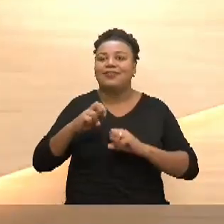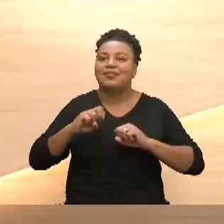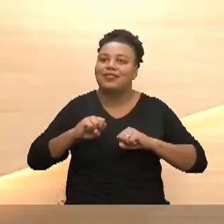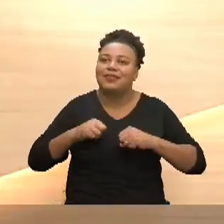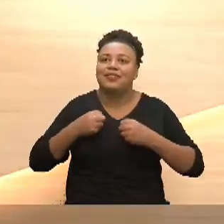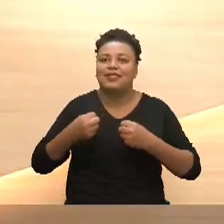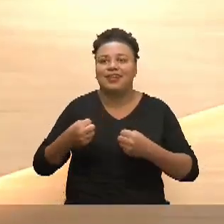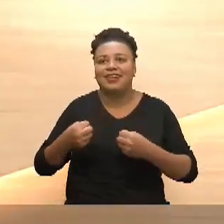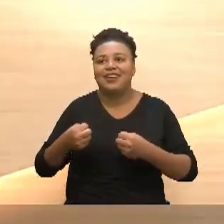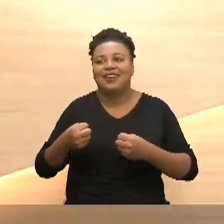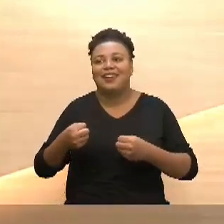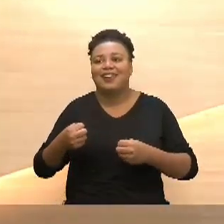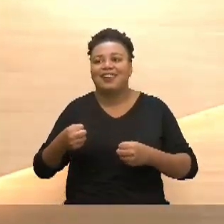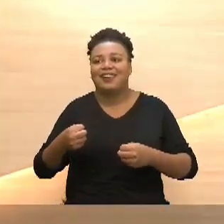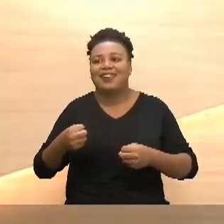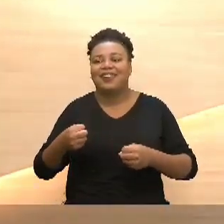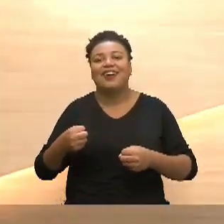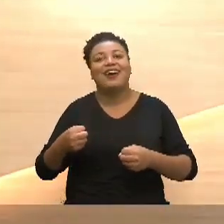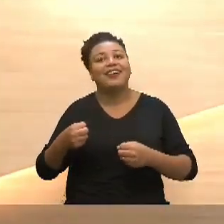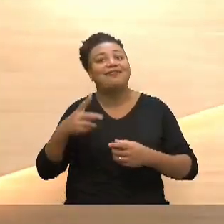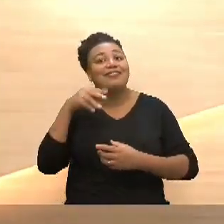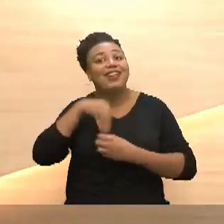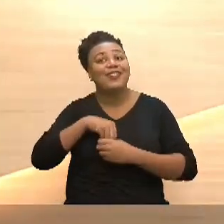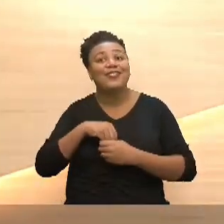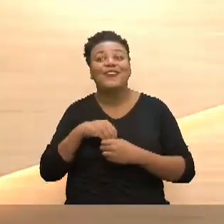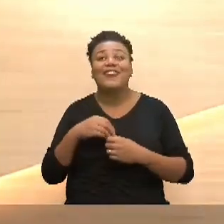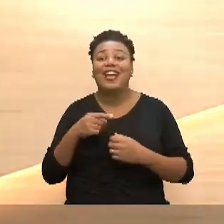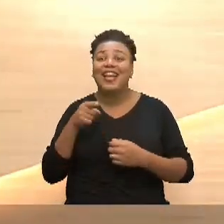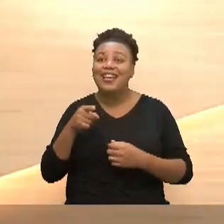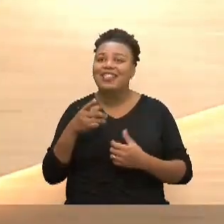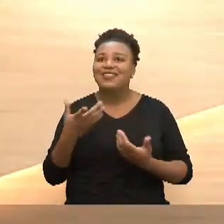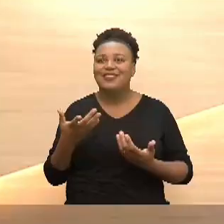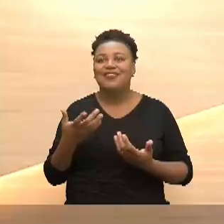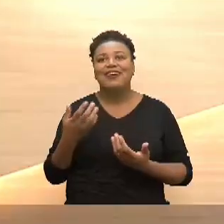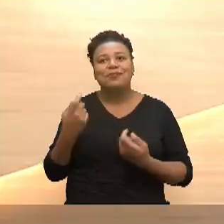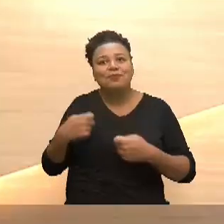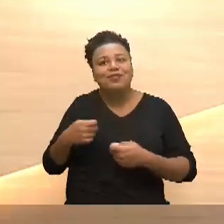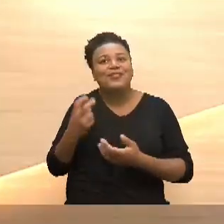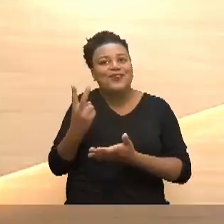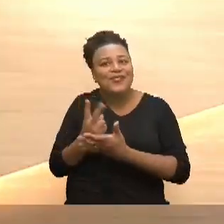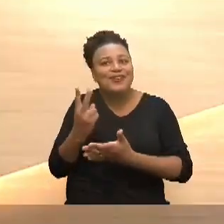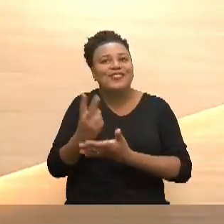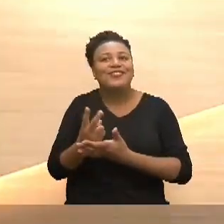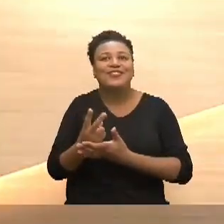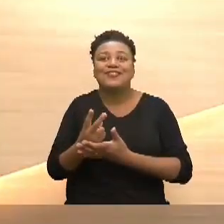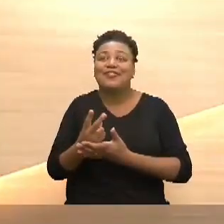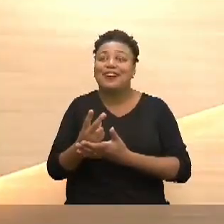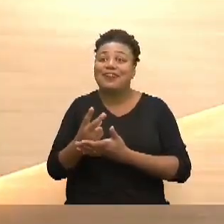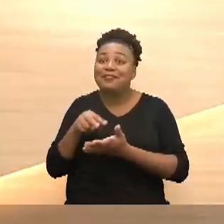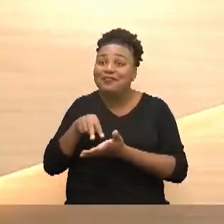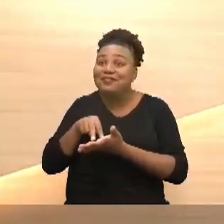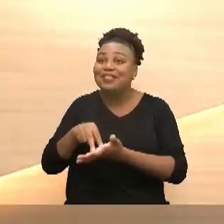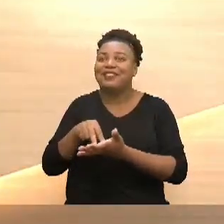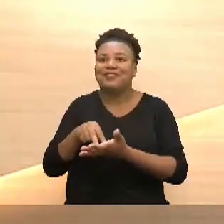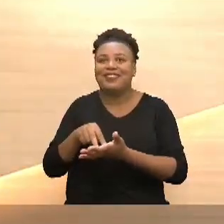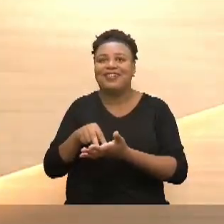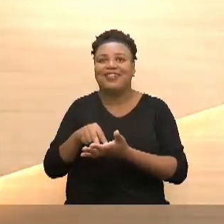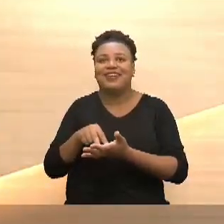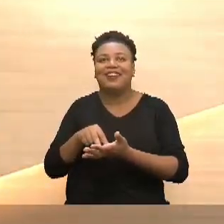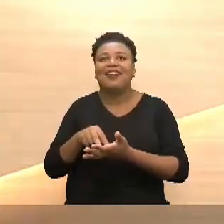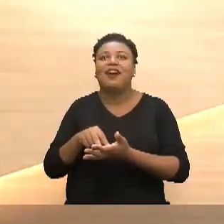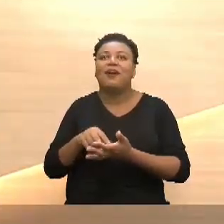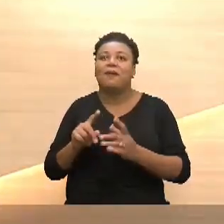da gente sabe e é isso a gente tem que seguir em frente firme e forte como eu coloquei lá né